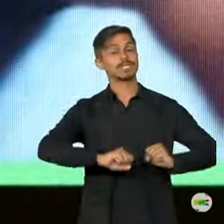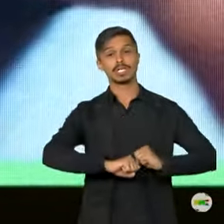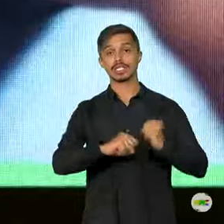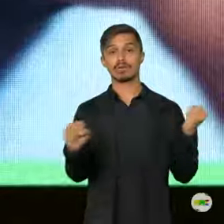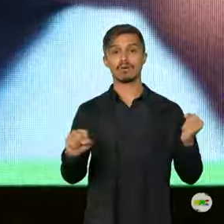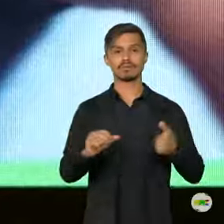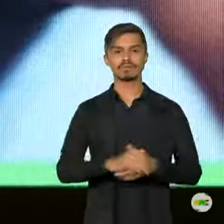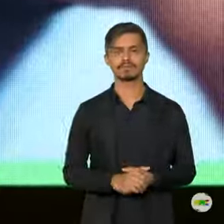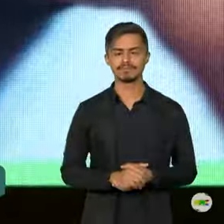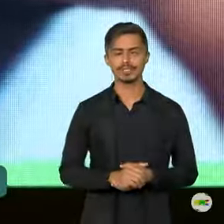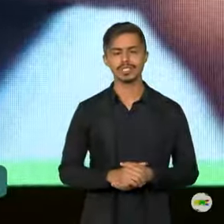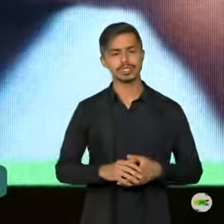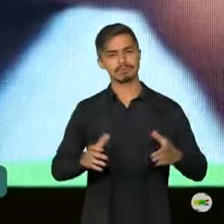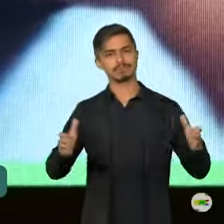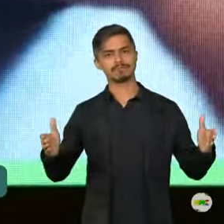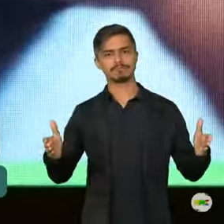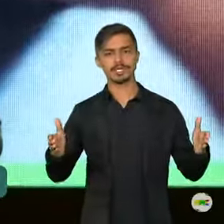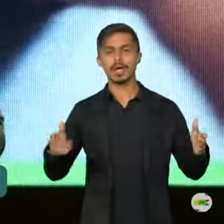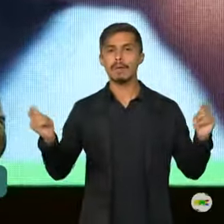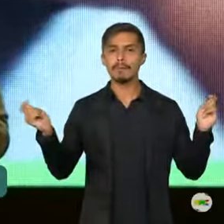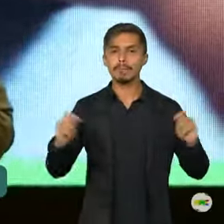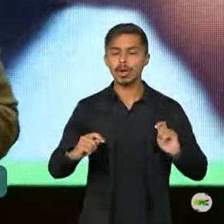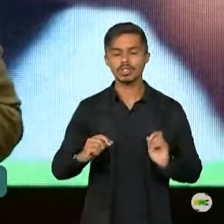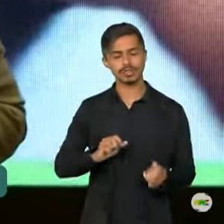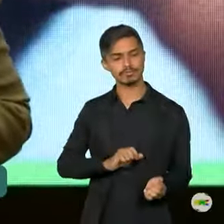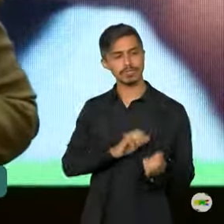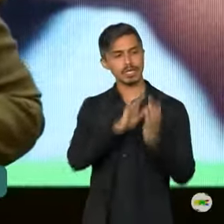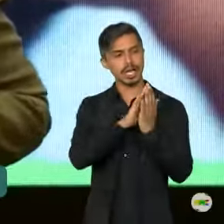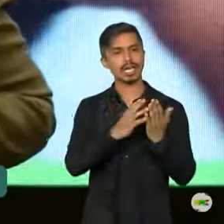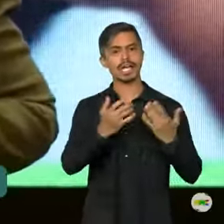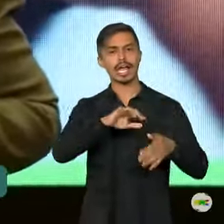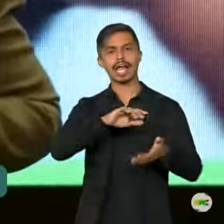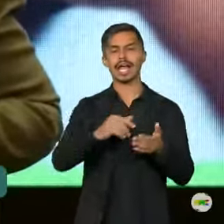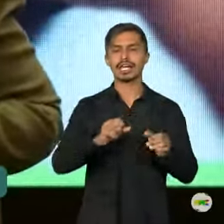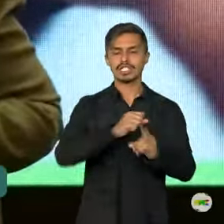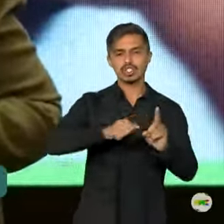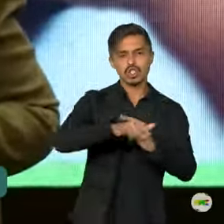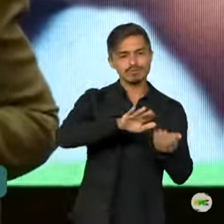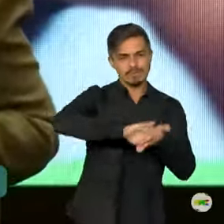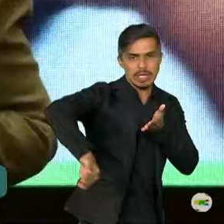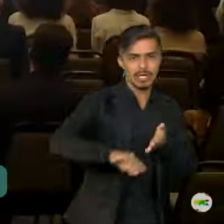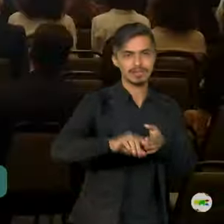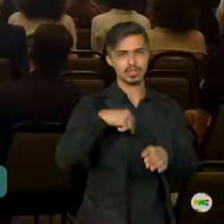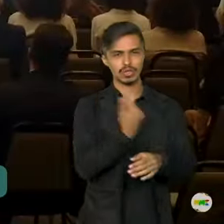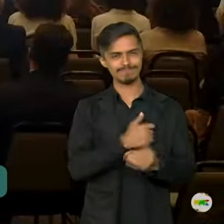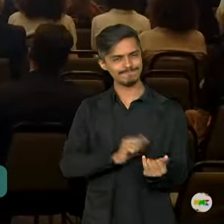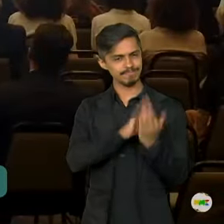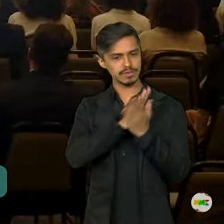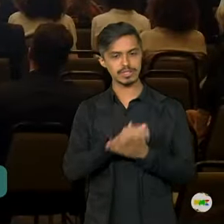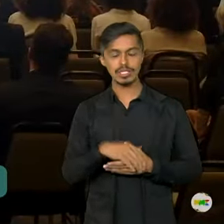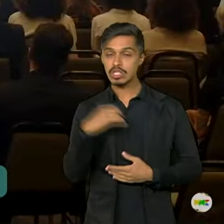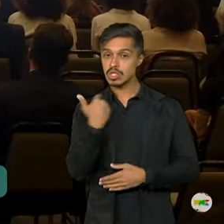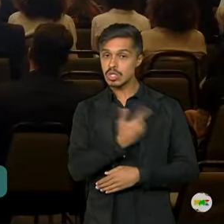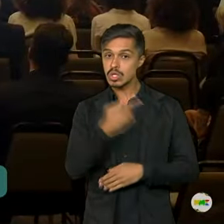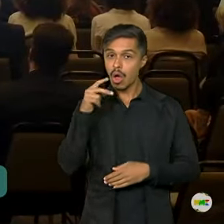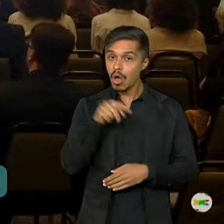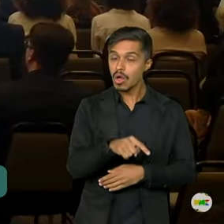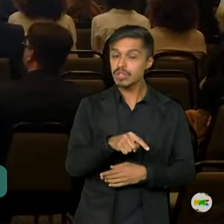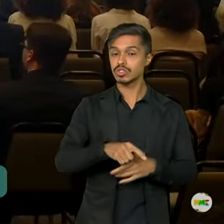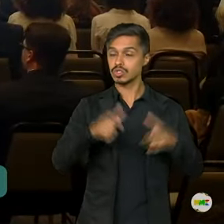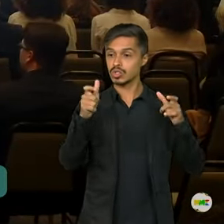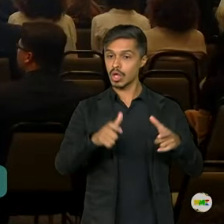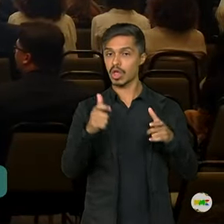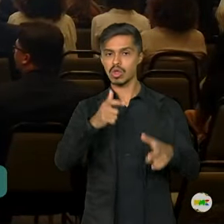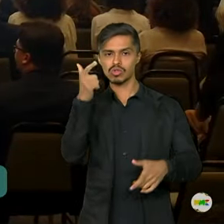como um grande espaço de enfrentamento à exclusão social. Esse pode ser o espaço, Wellington, esse pode ser o